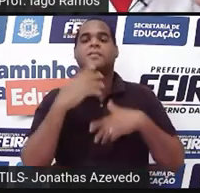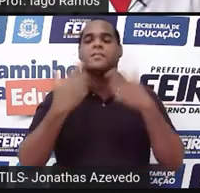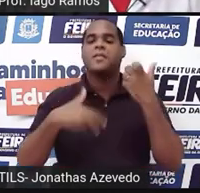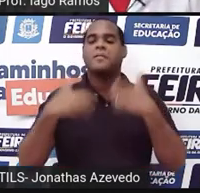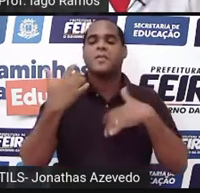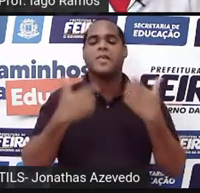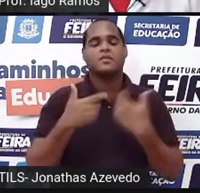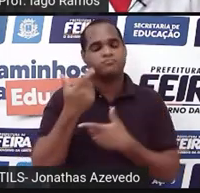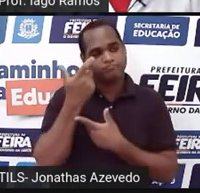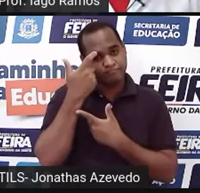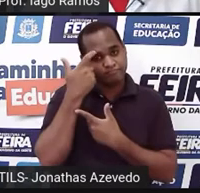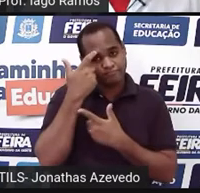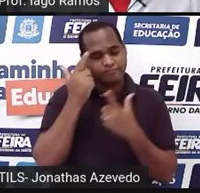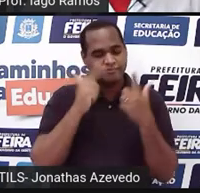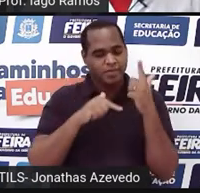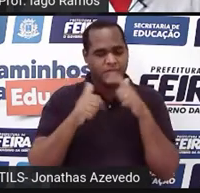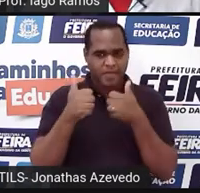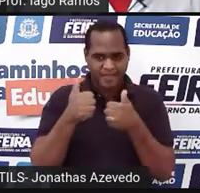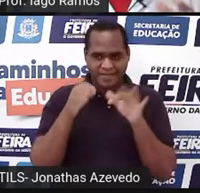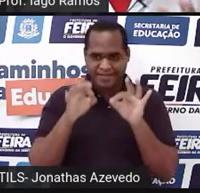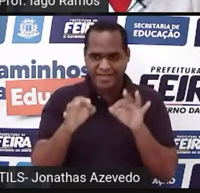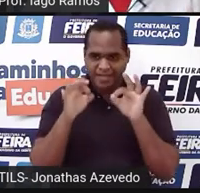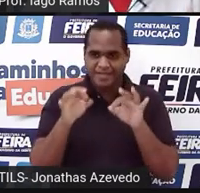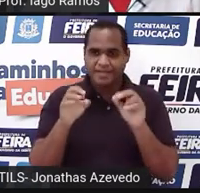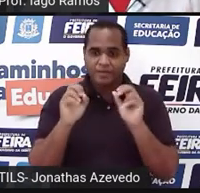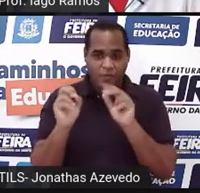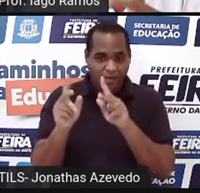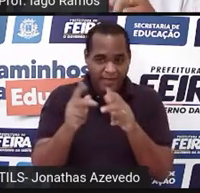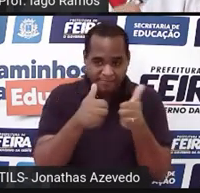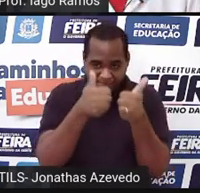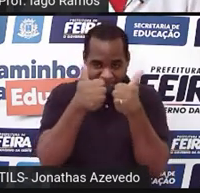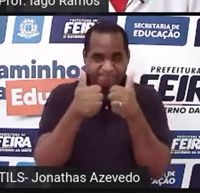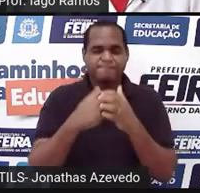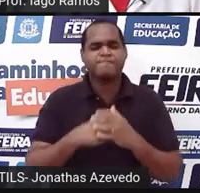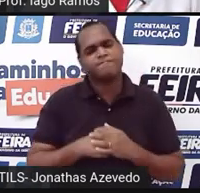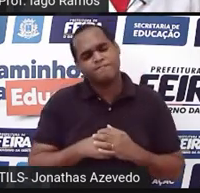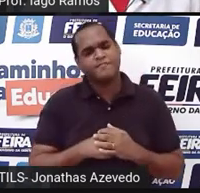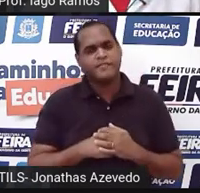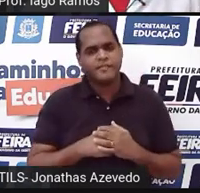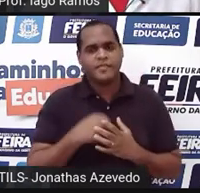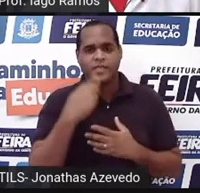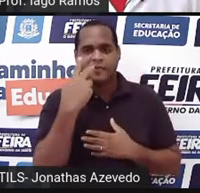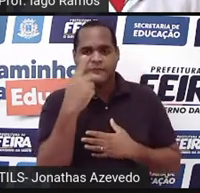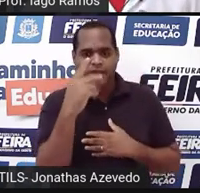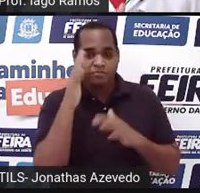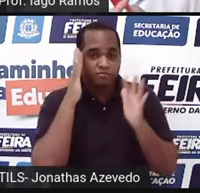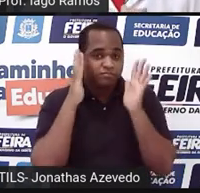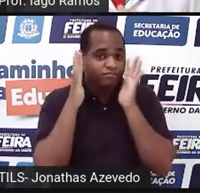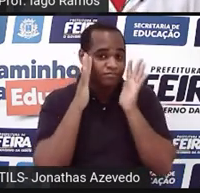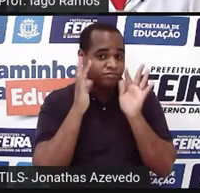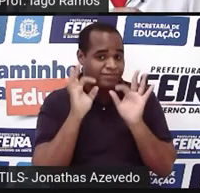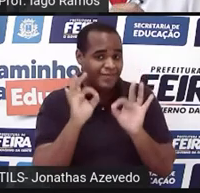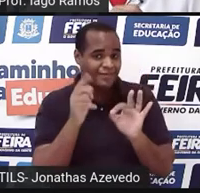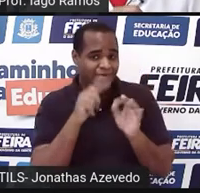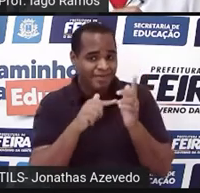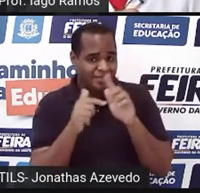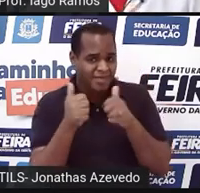raciocínio trabalha assim. Certo? Beleza? Será que você fazia cálculo mental dessa forma?